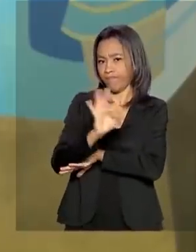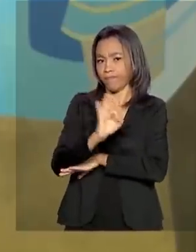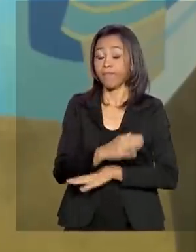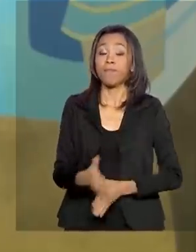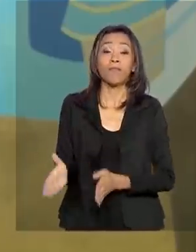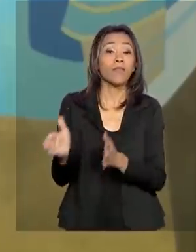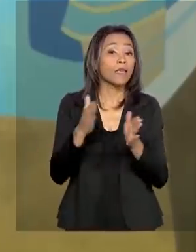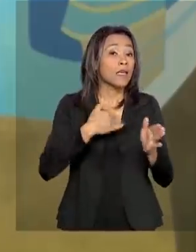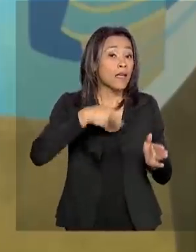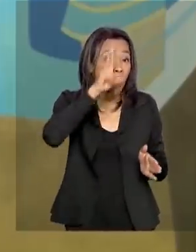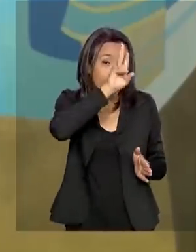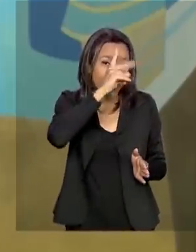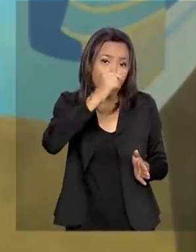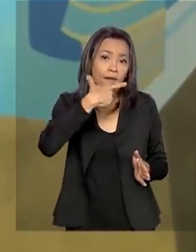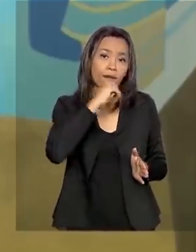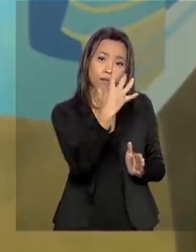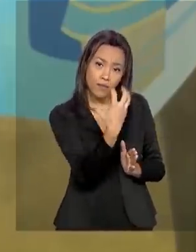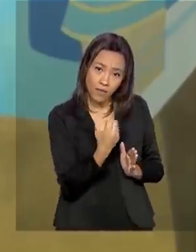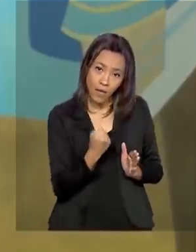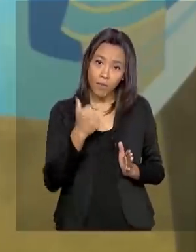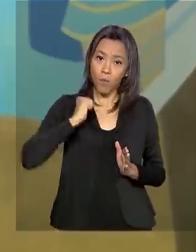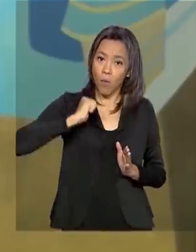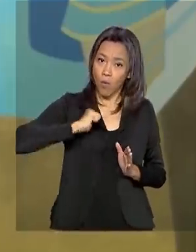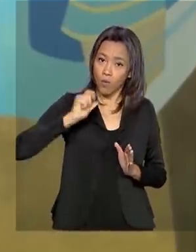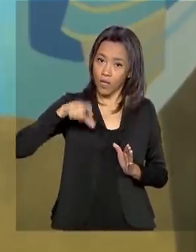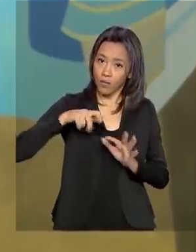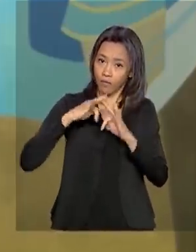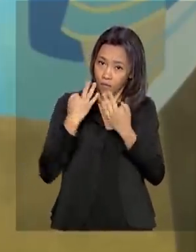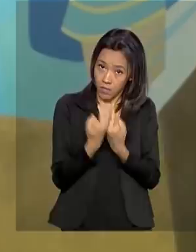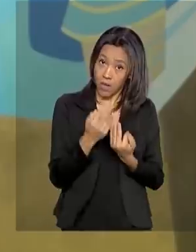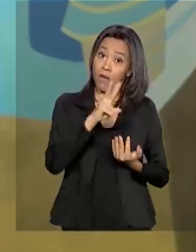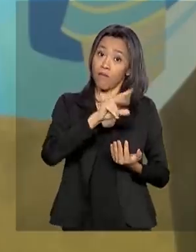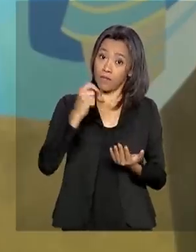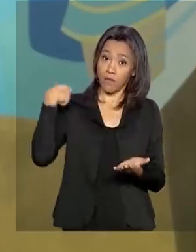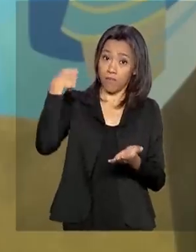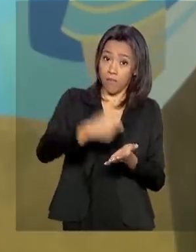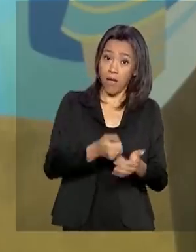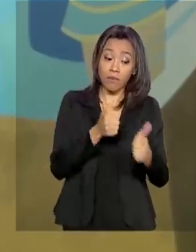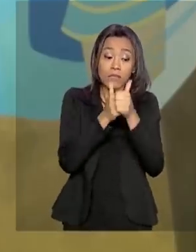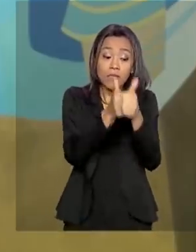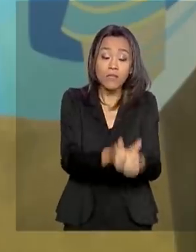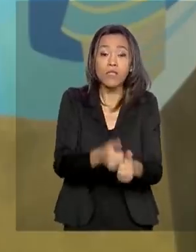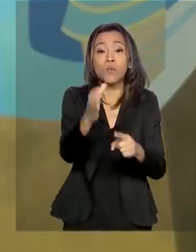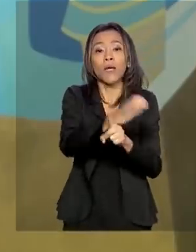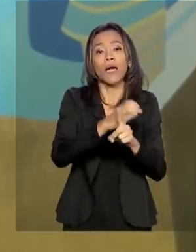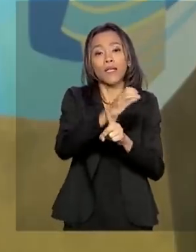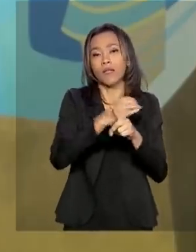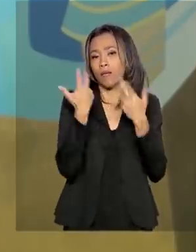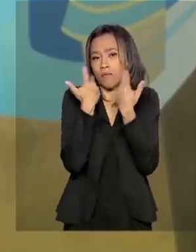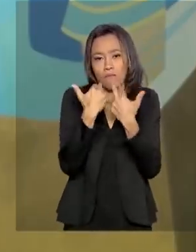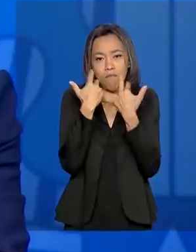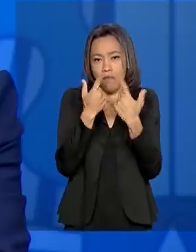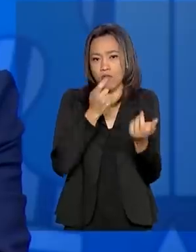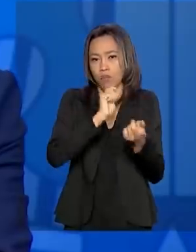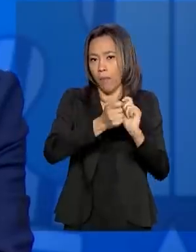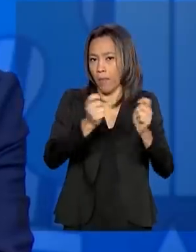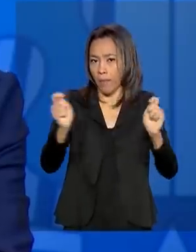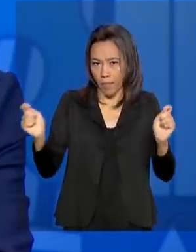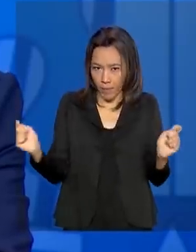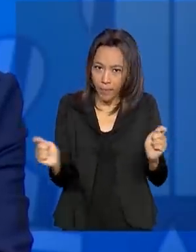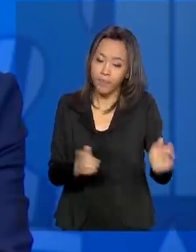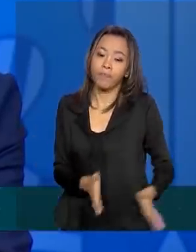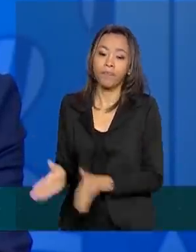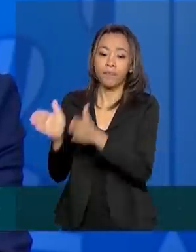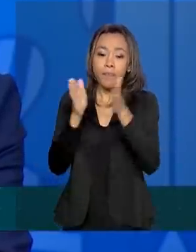para quem recebe o Bolsa Família, o auxílio será pago de acordo com o calendário regular de pagamento. Nós até